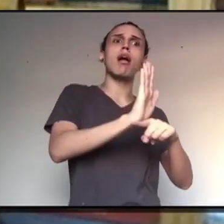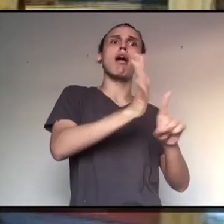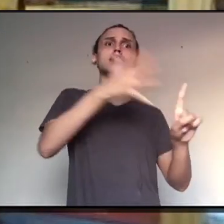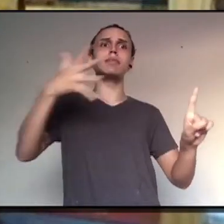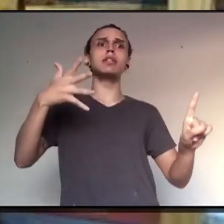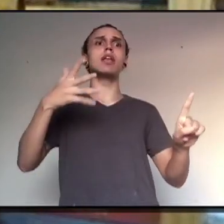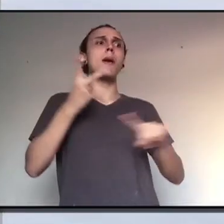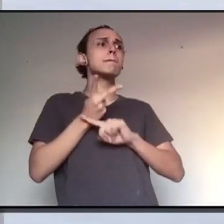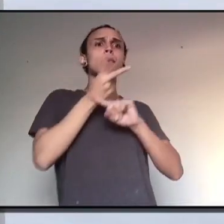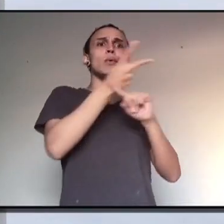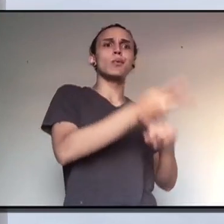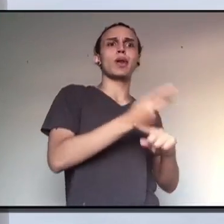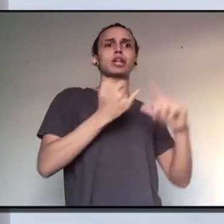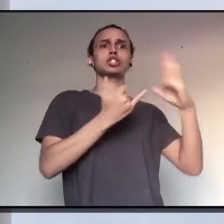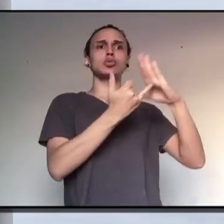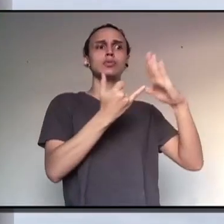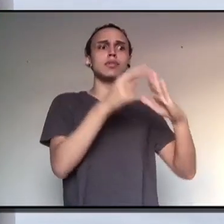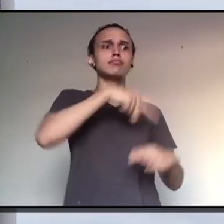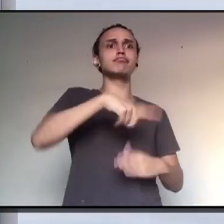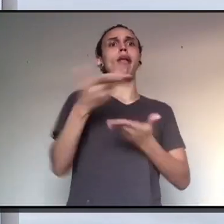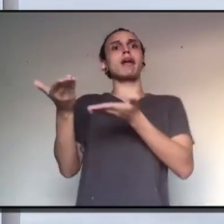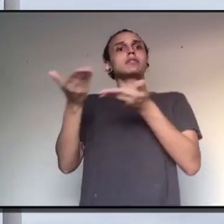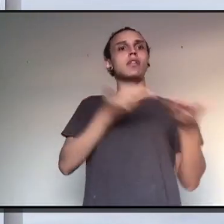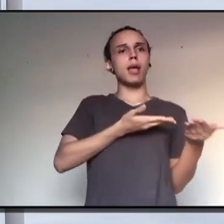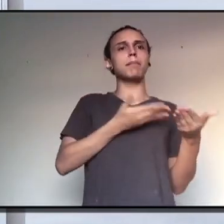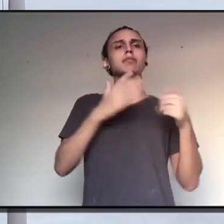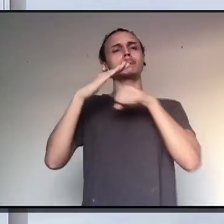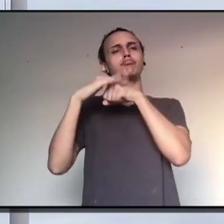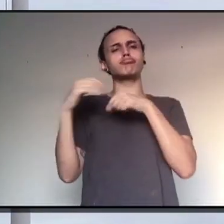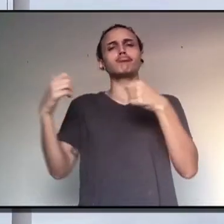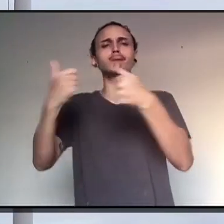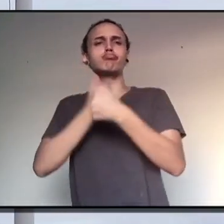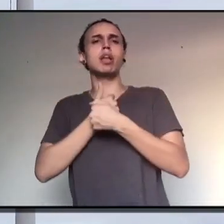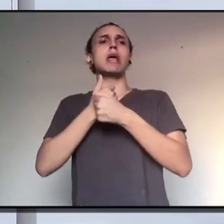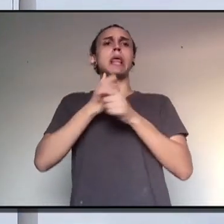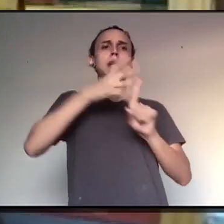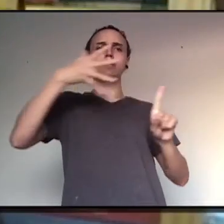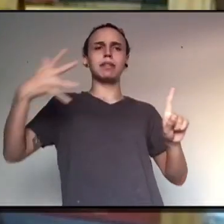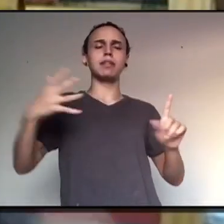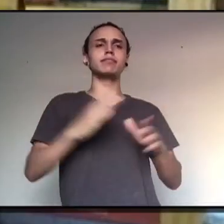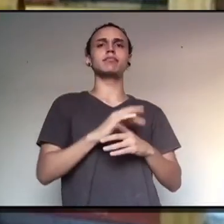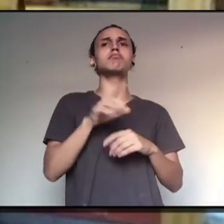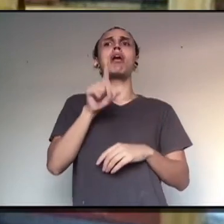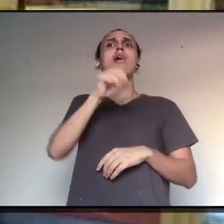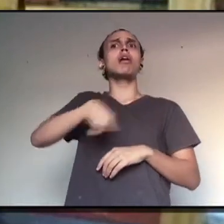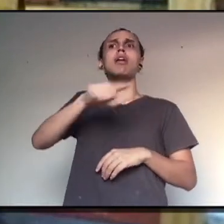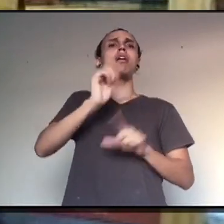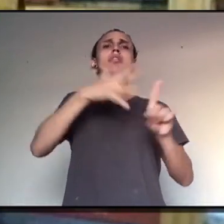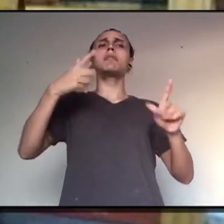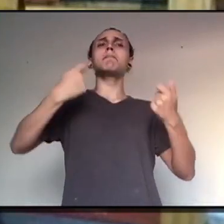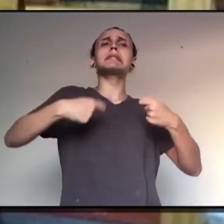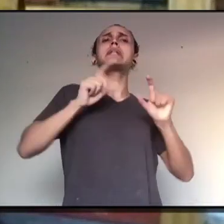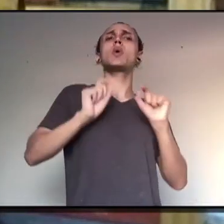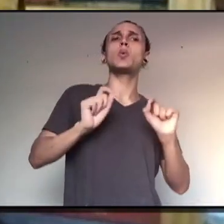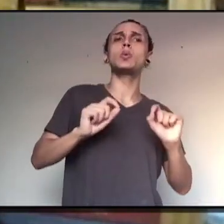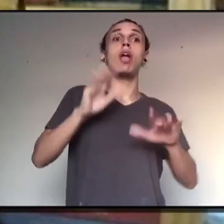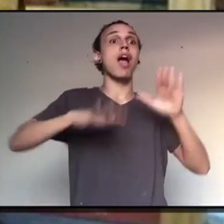hoje, eu acho que pode procurar várias organizações que estão acolhendo pessoas LGBTs e ver o que essas pessoas precisam,